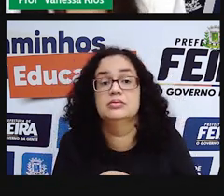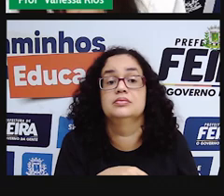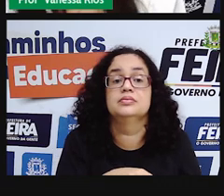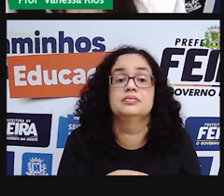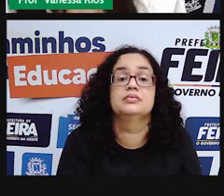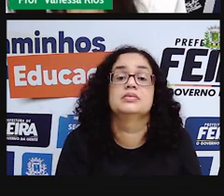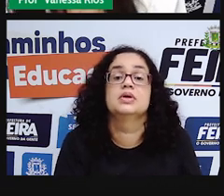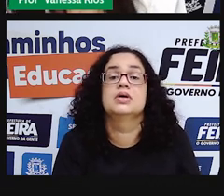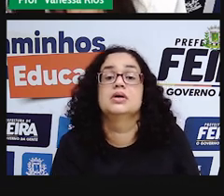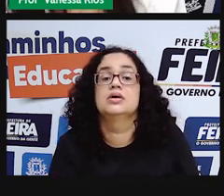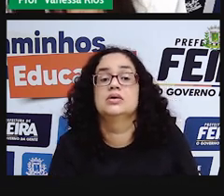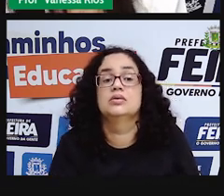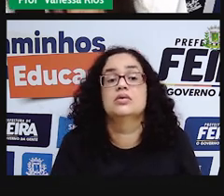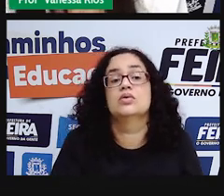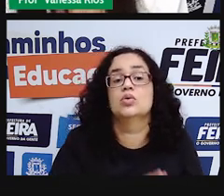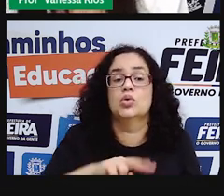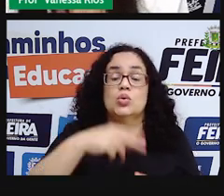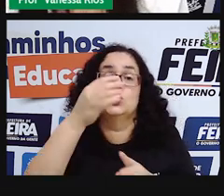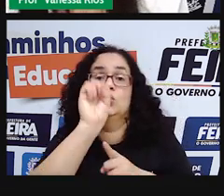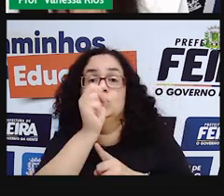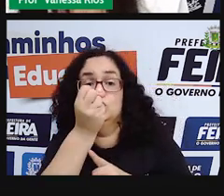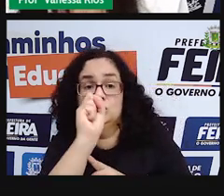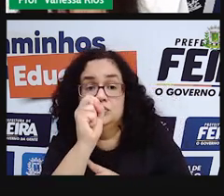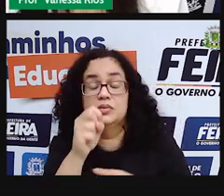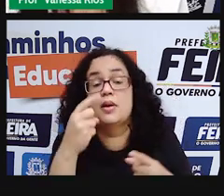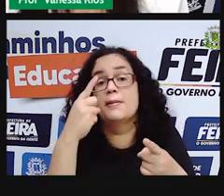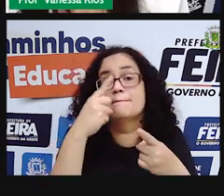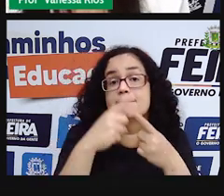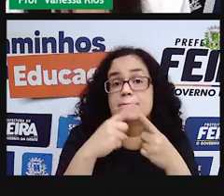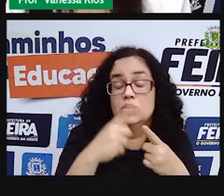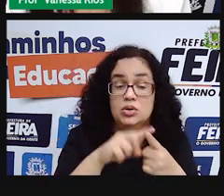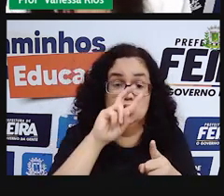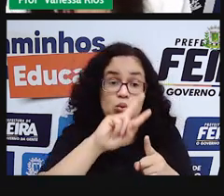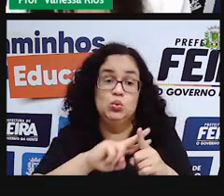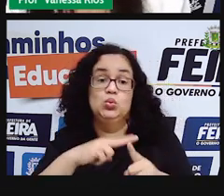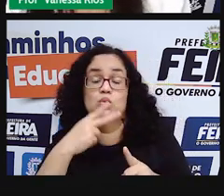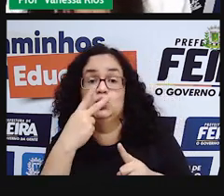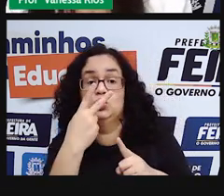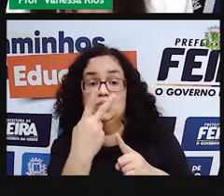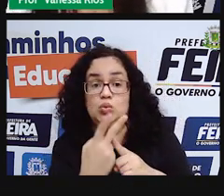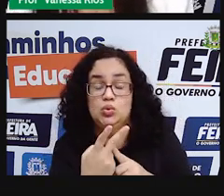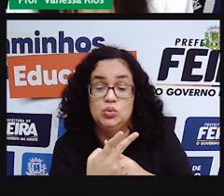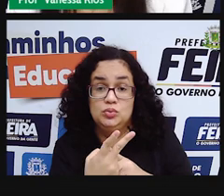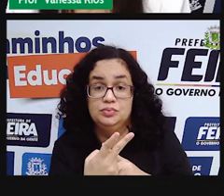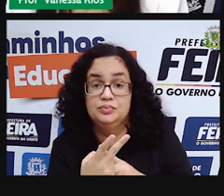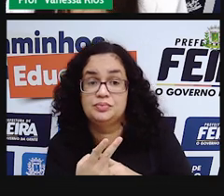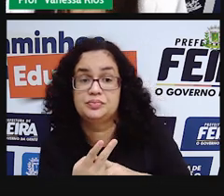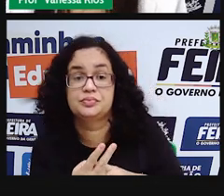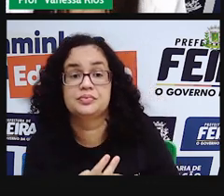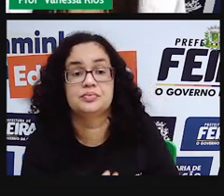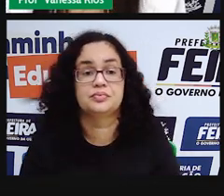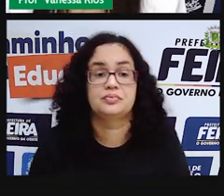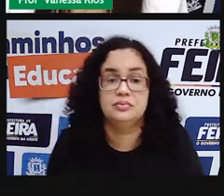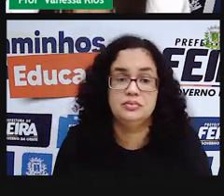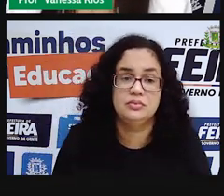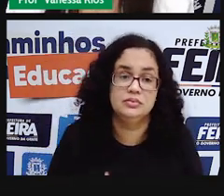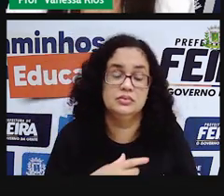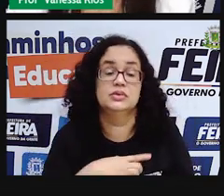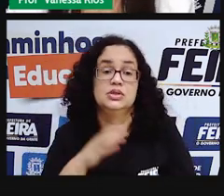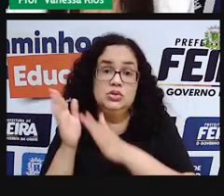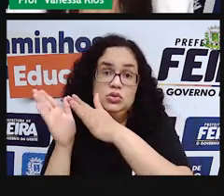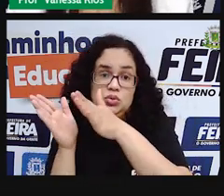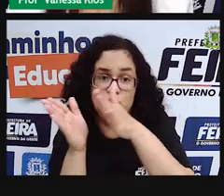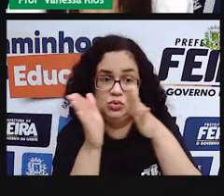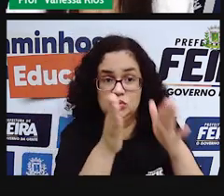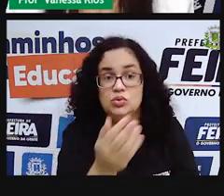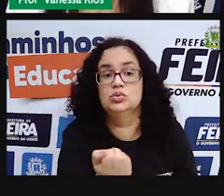vai ser dobrado quando eu passar para o oito, porque o dobro, ele vai passando de forma proporcional, né, diante da sequência de números que